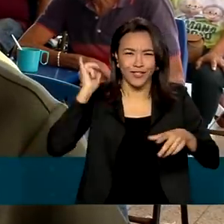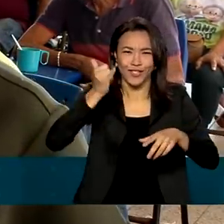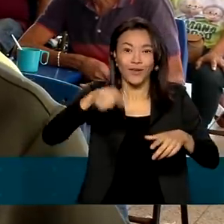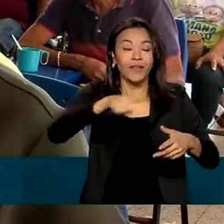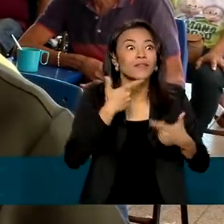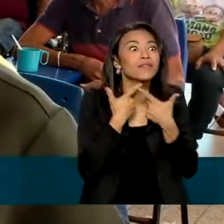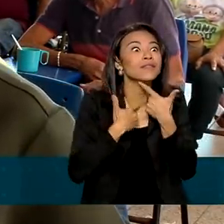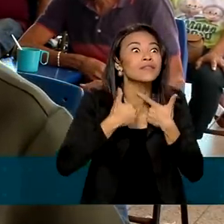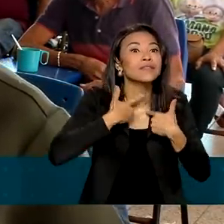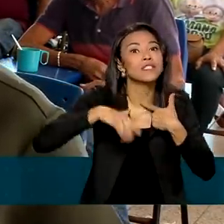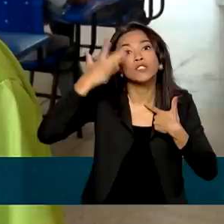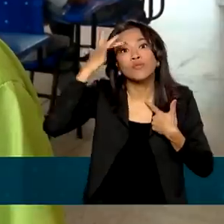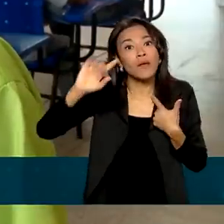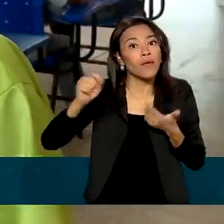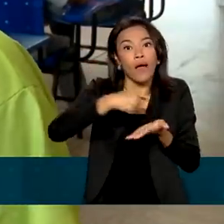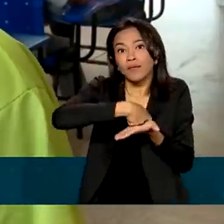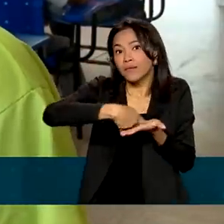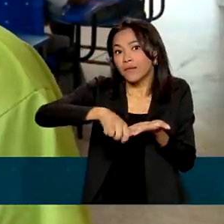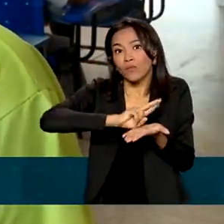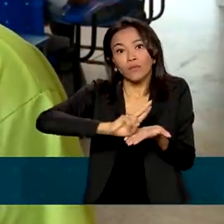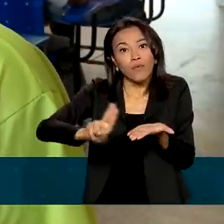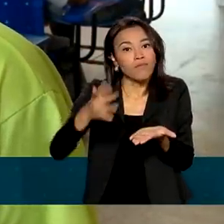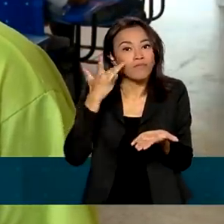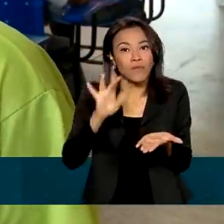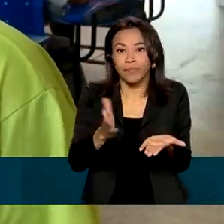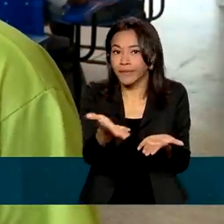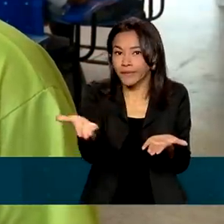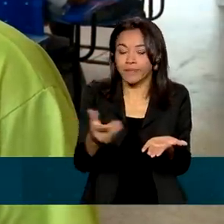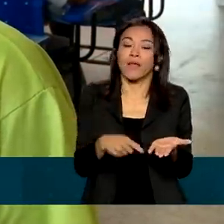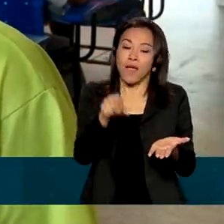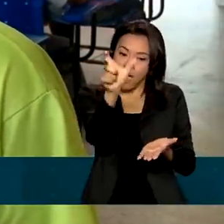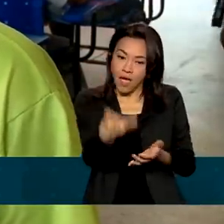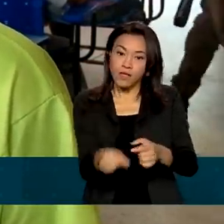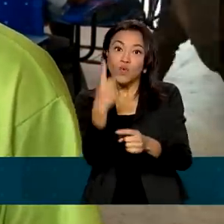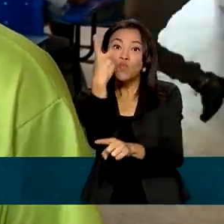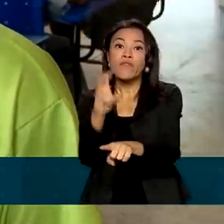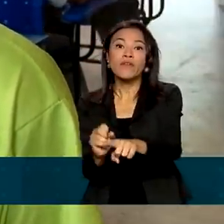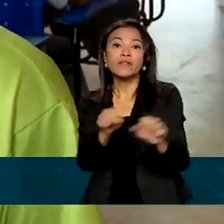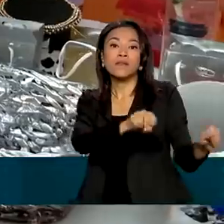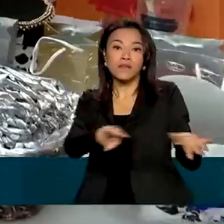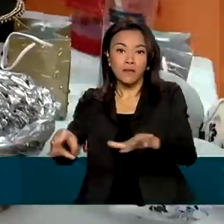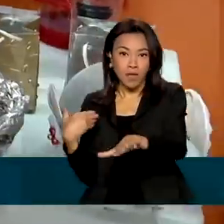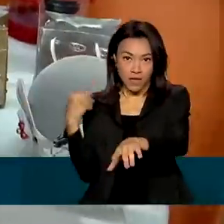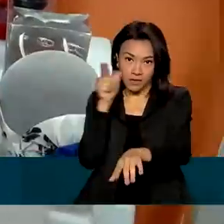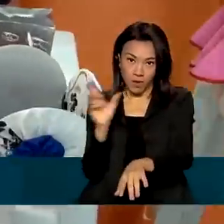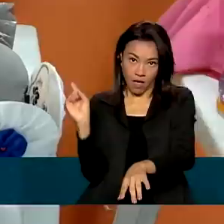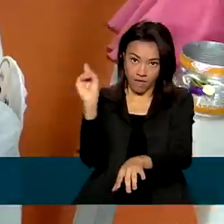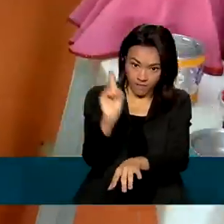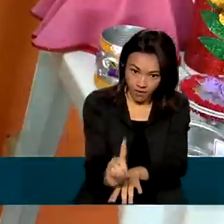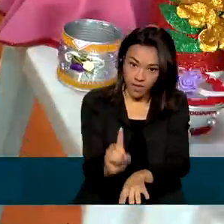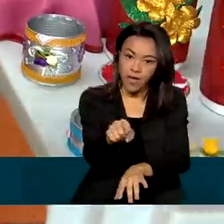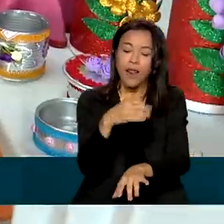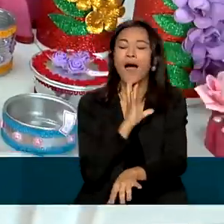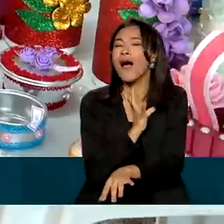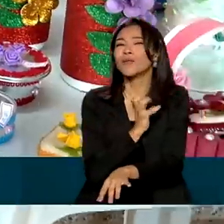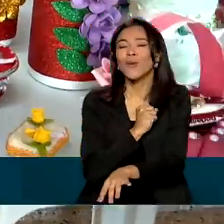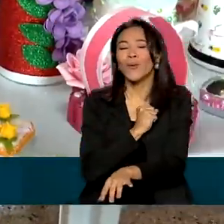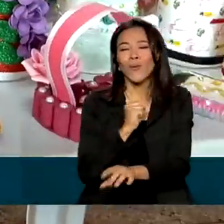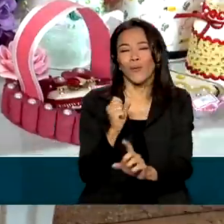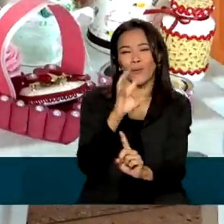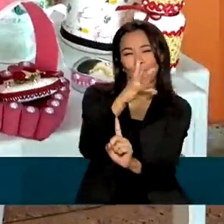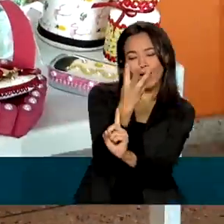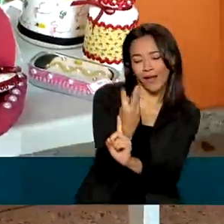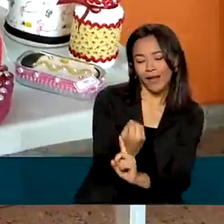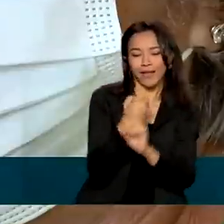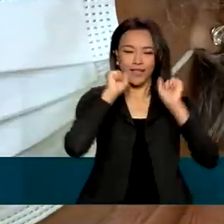que não sabiam nem assinar o nome. Uma vez por semana, a dona Maria Irlândia vem aqui. Ela adora fazer artesanato e atividade física.